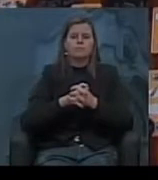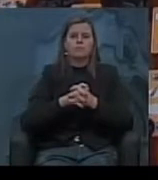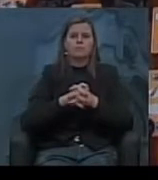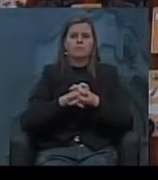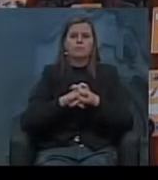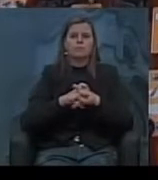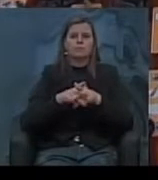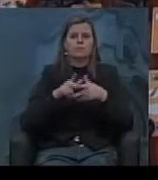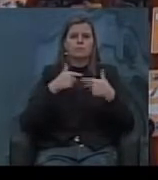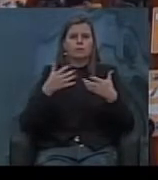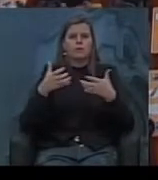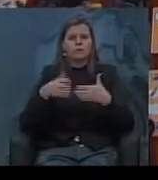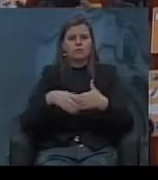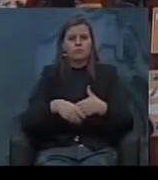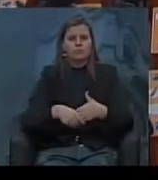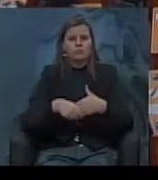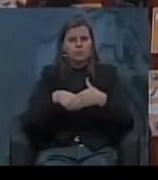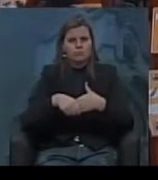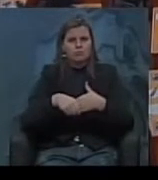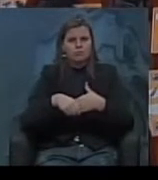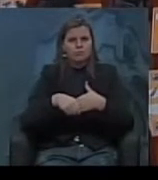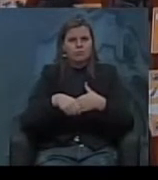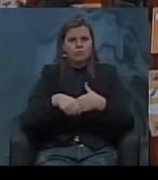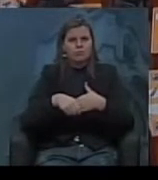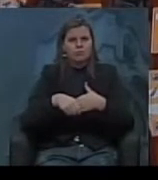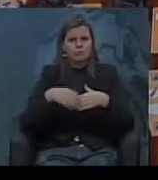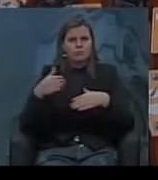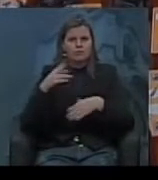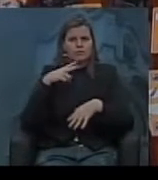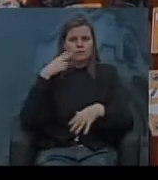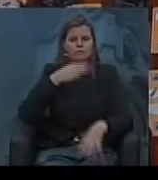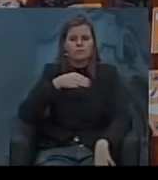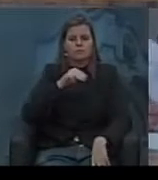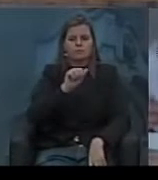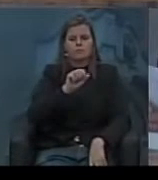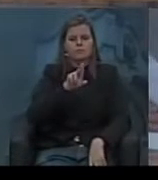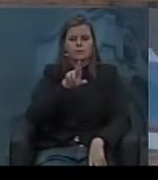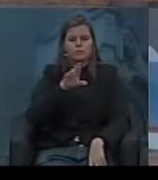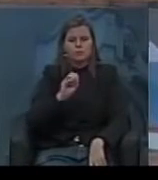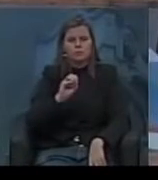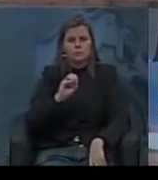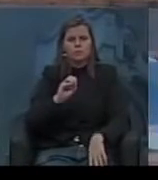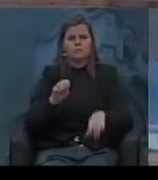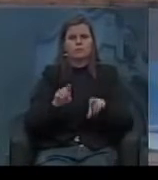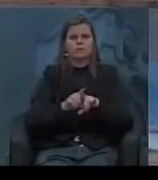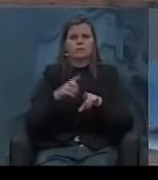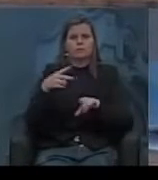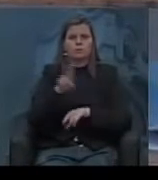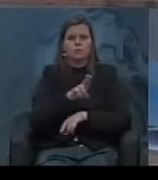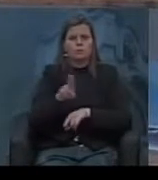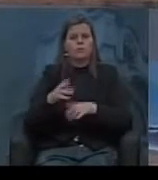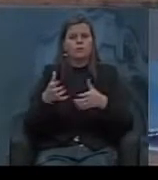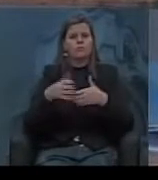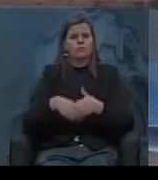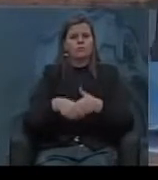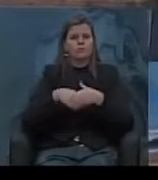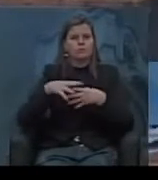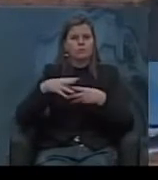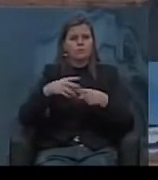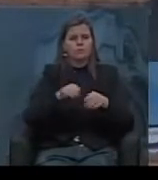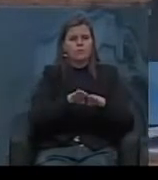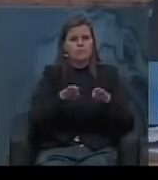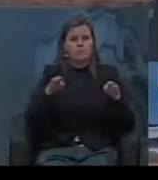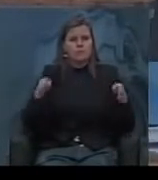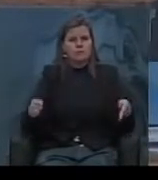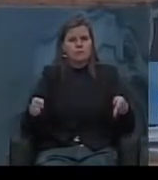quero cumprimentar vereador Mauro Zaque. Em seu nome me permita cumprimentar a toda a mesa